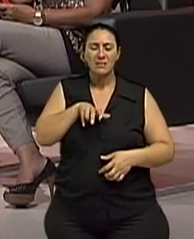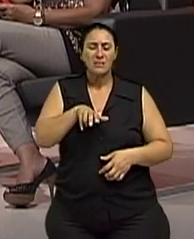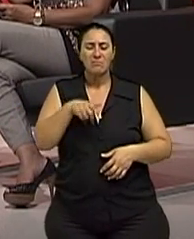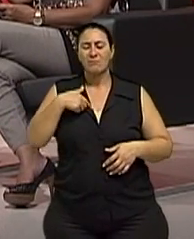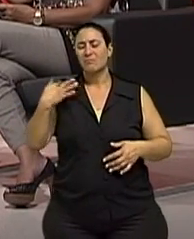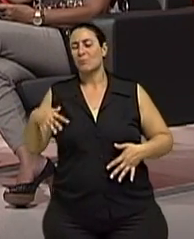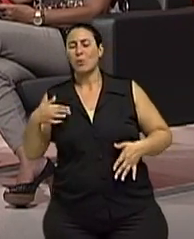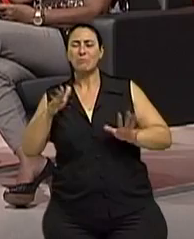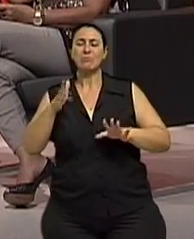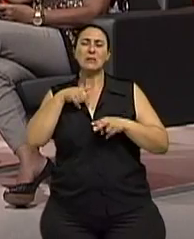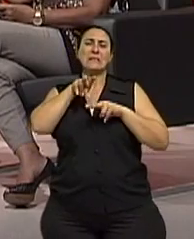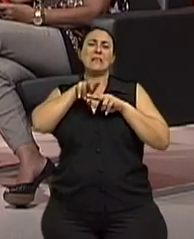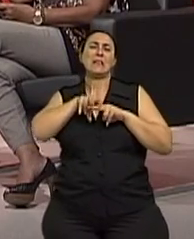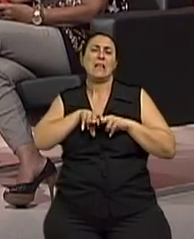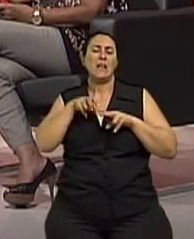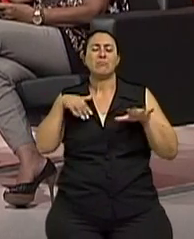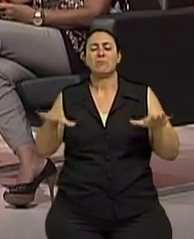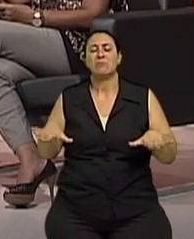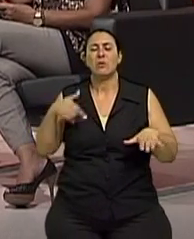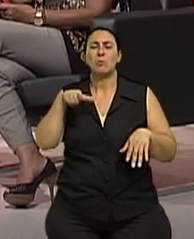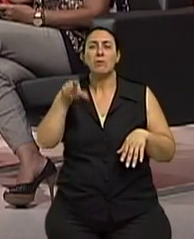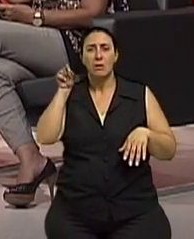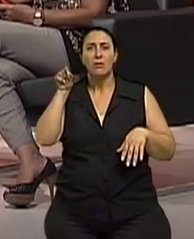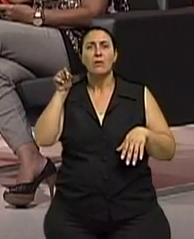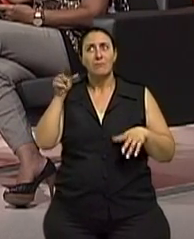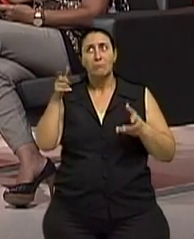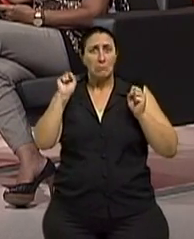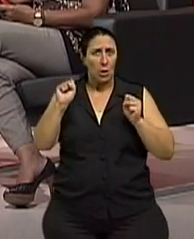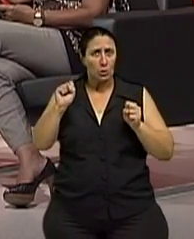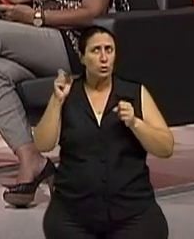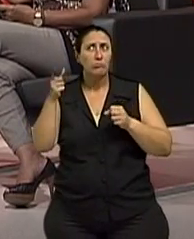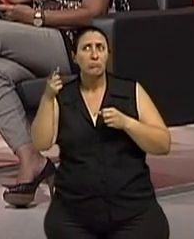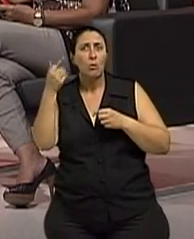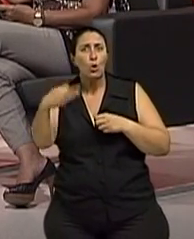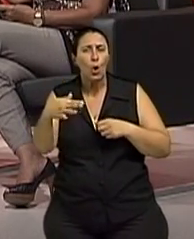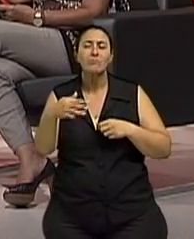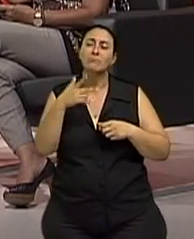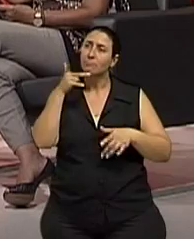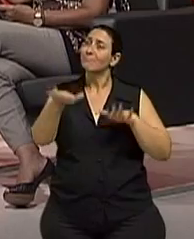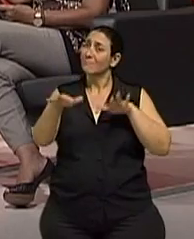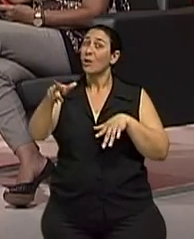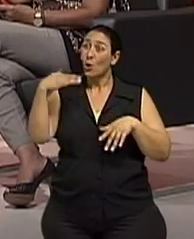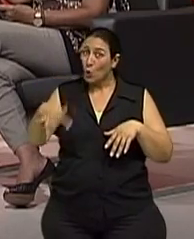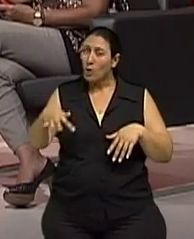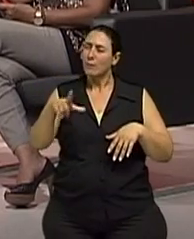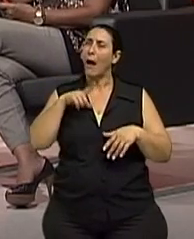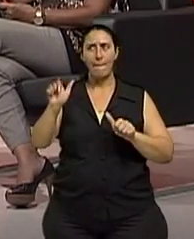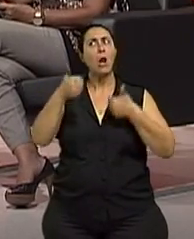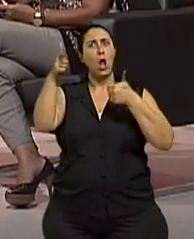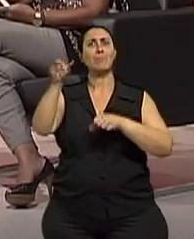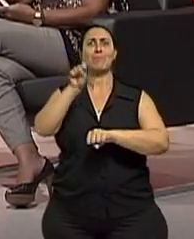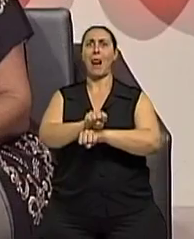dói, e porque dói ele não caminha, e porque ele não caminha dói mais. Pode ser isso? mas às vezes pela dor é recomendável um certo repouso, né?